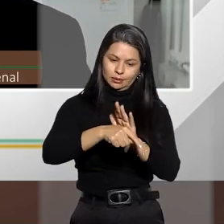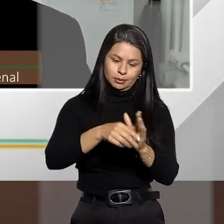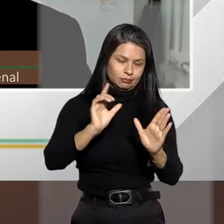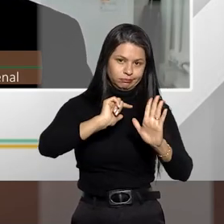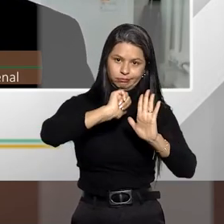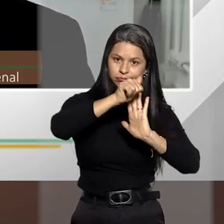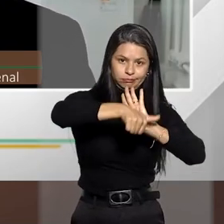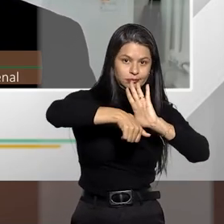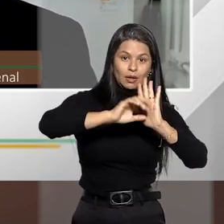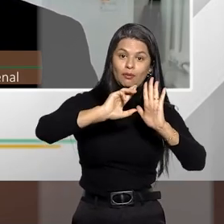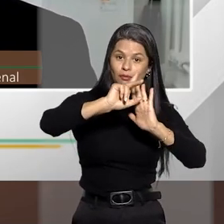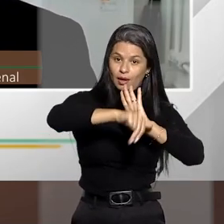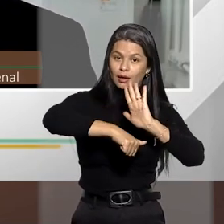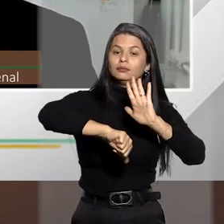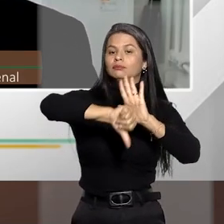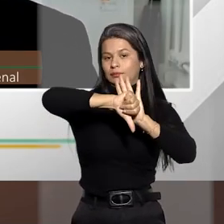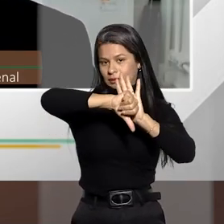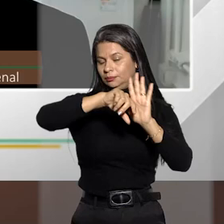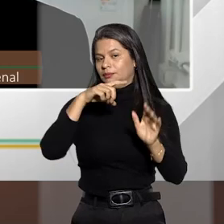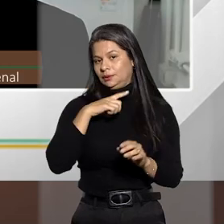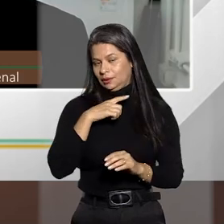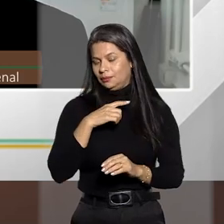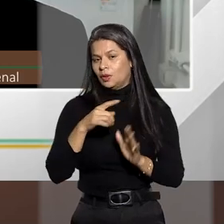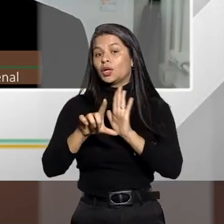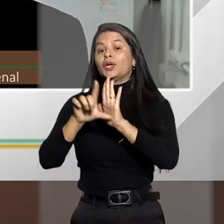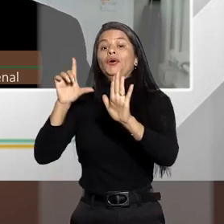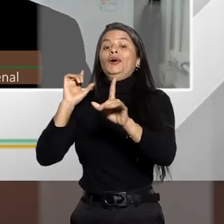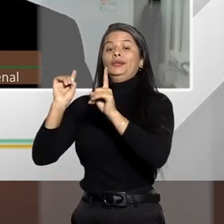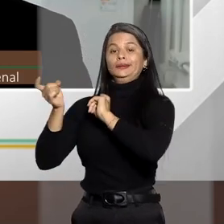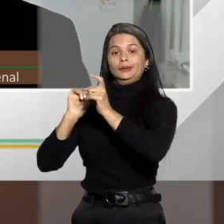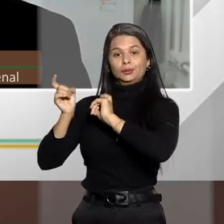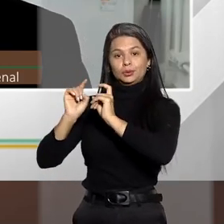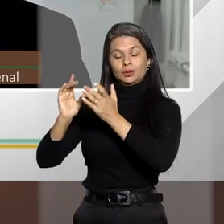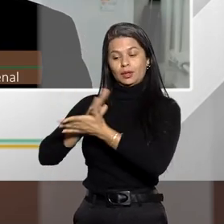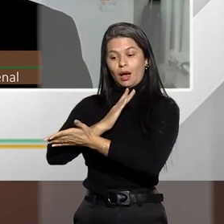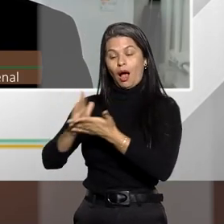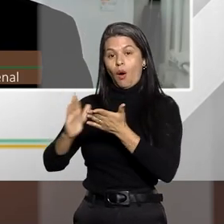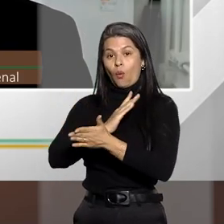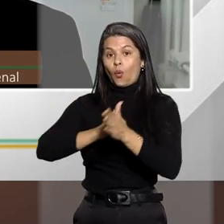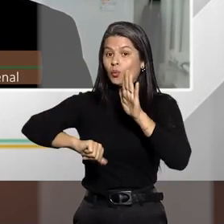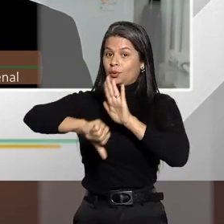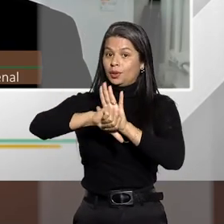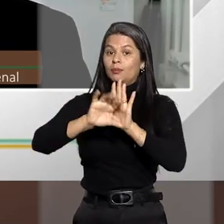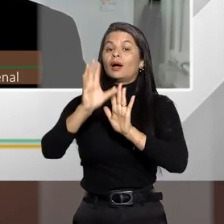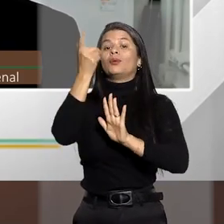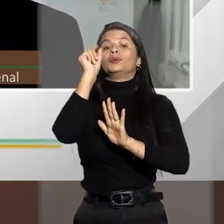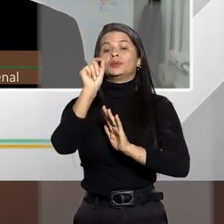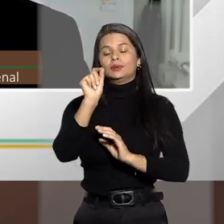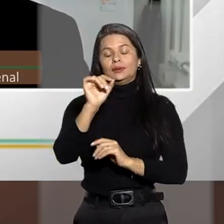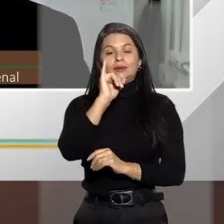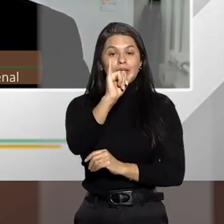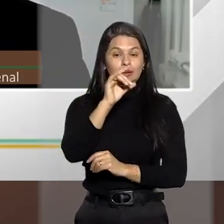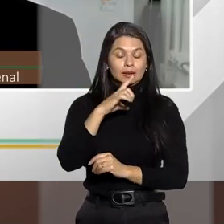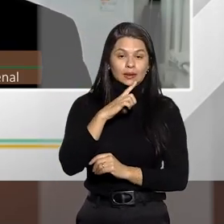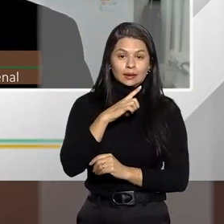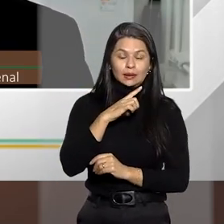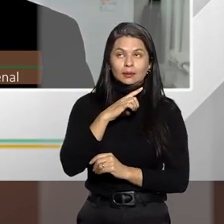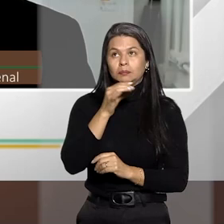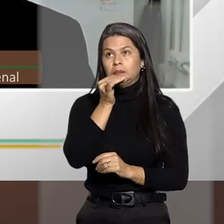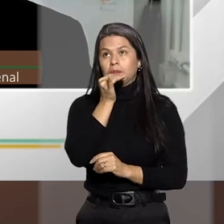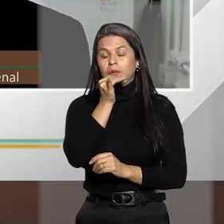O que se discutia antigamente era, por exemplo, em determinados crimes, se você ia ter um,